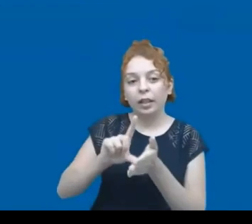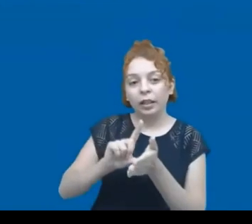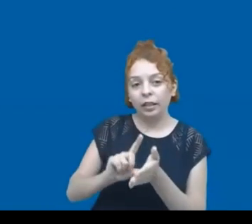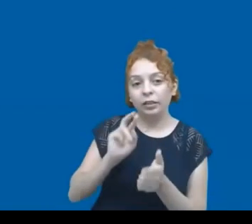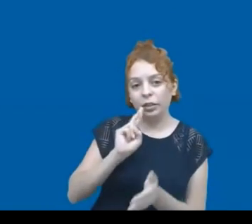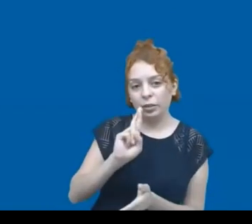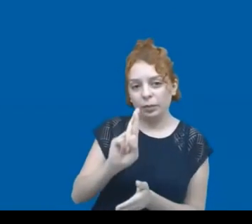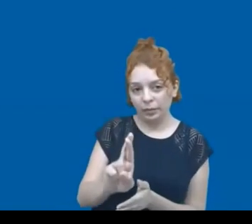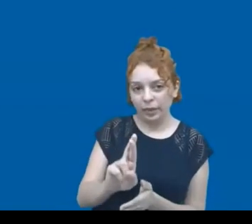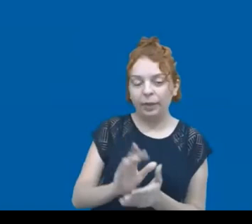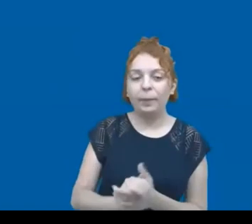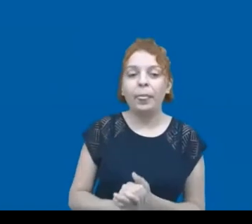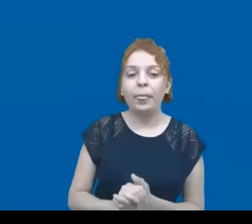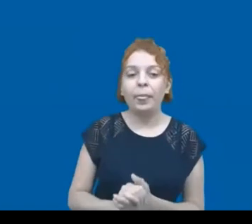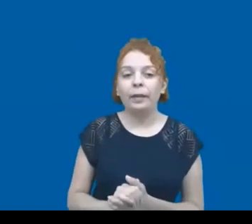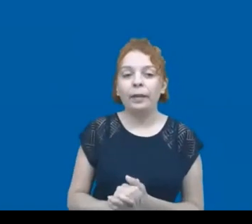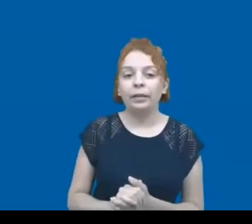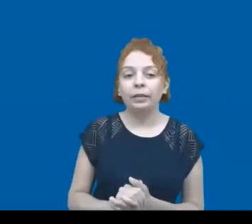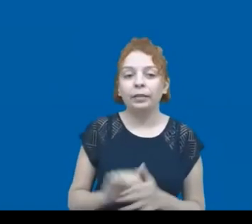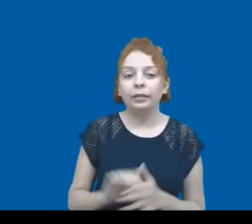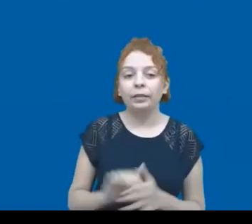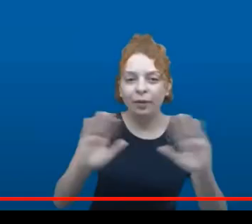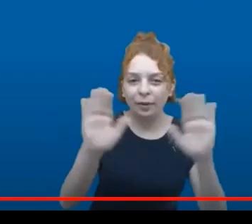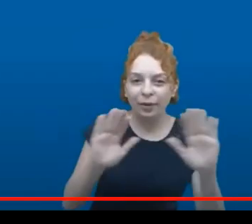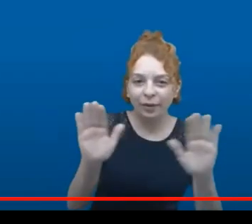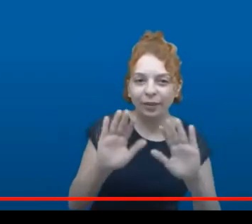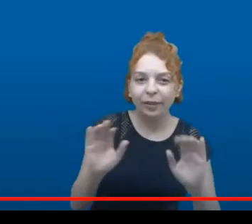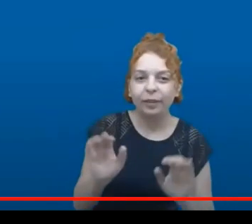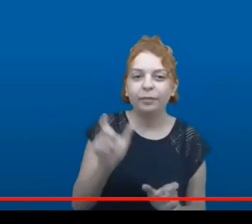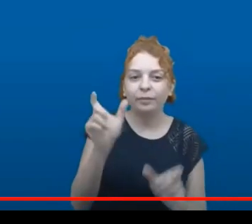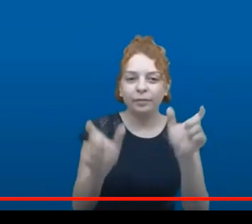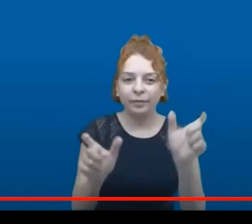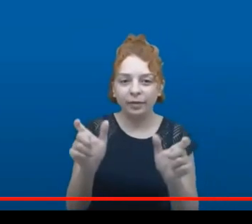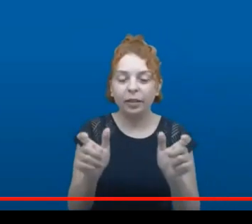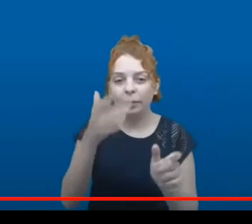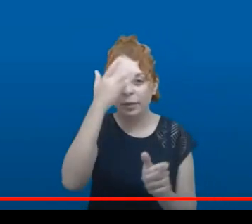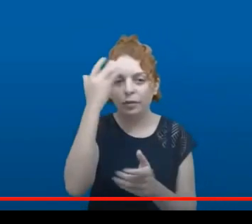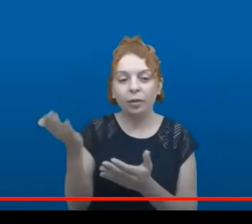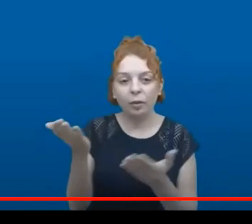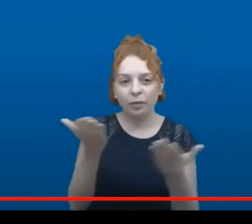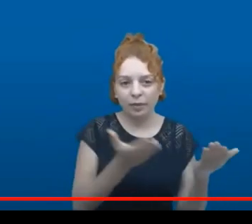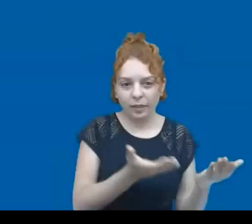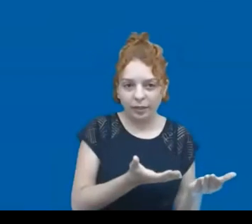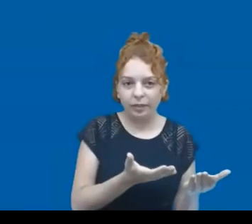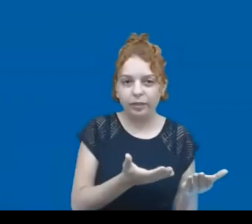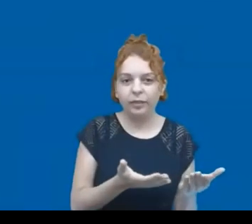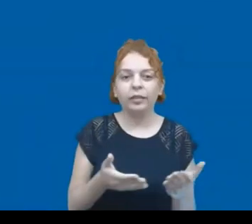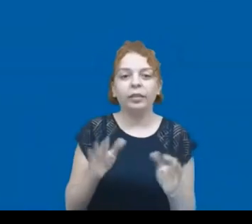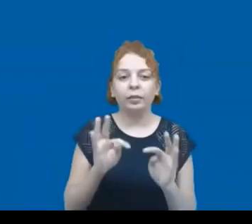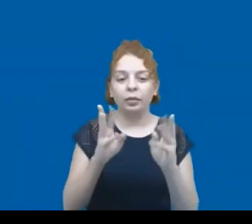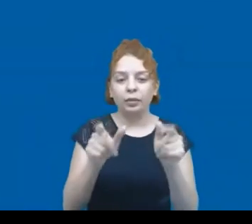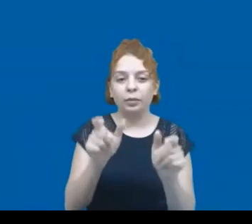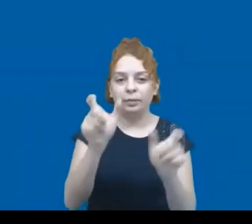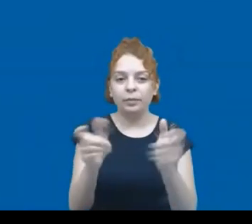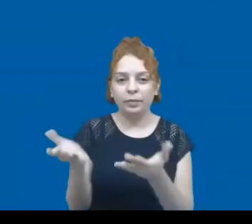responder a tua pergunta, saudar você, o Renê, o Ian Yarabi, o Daniel Balaban, a